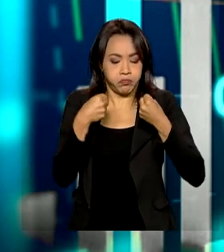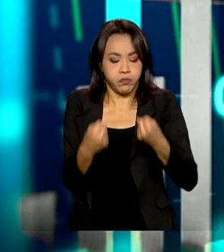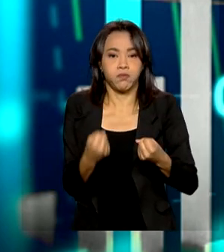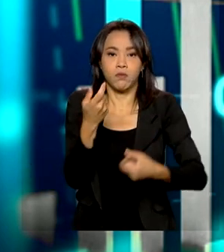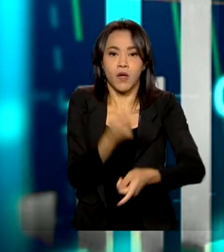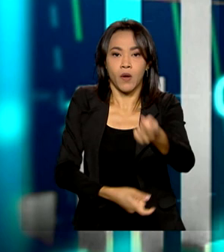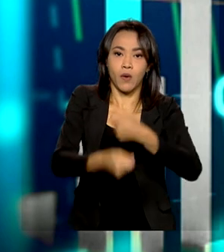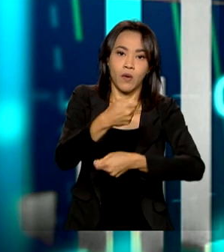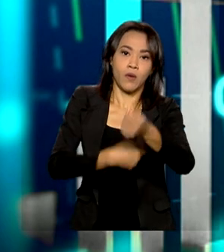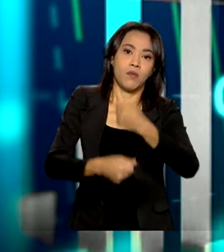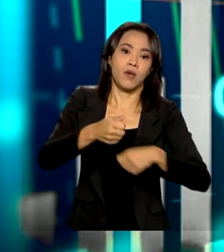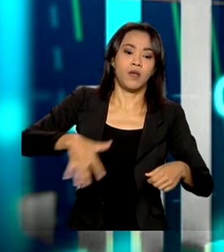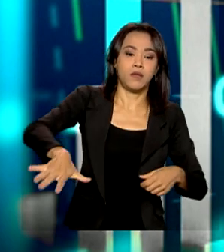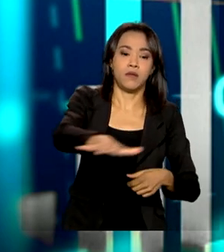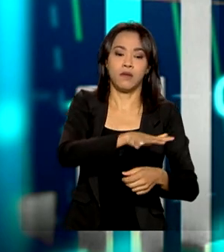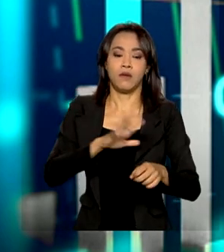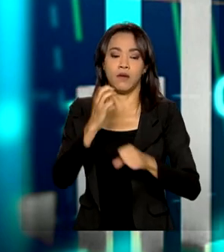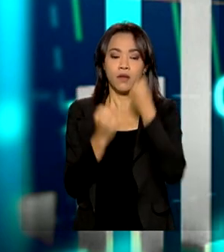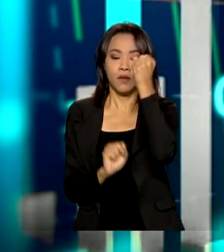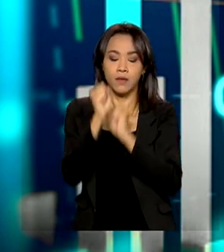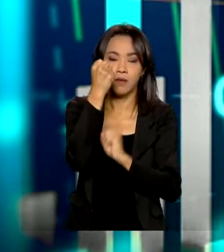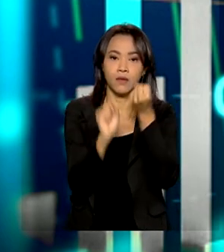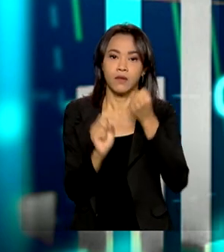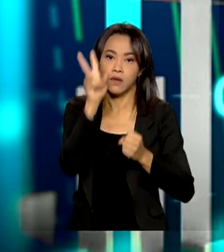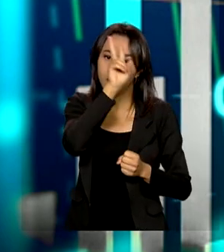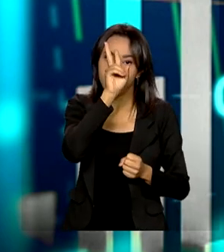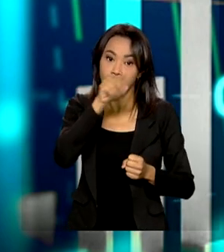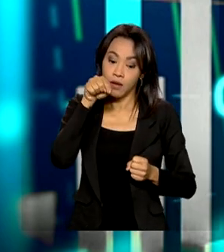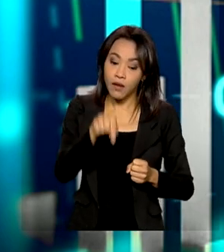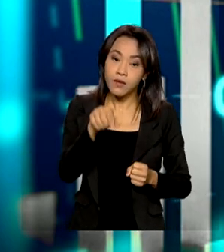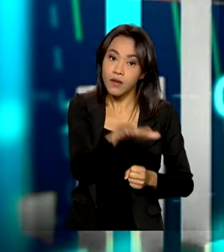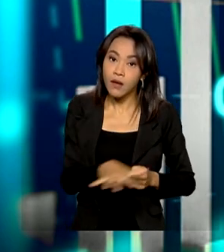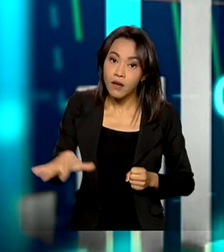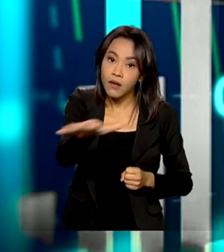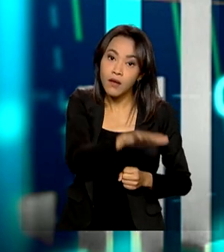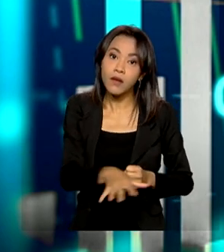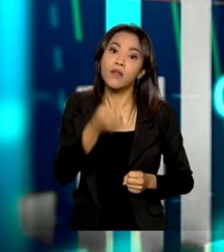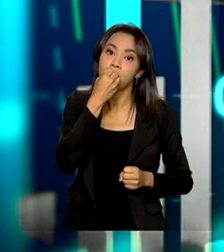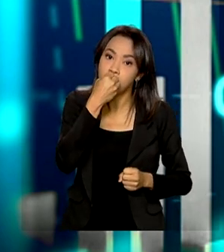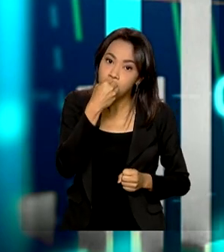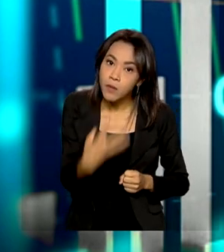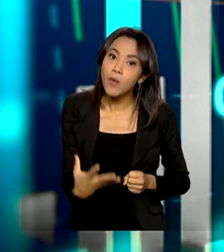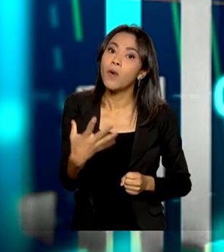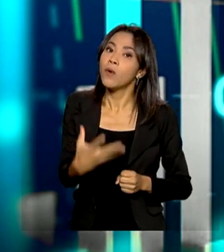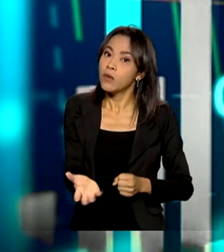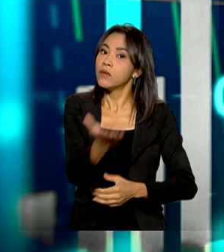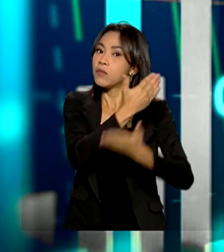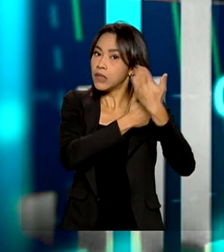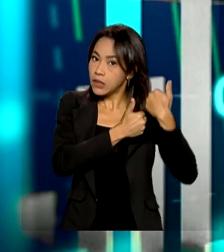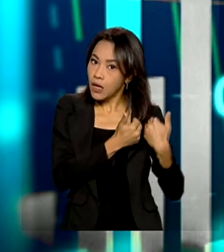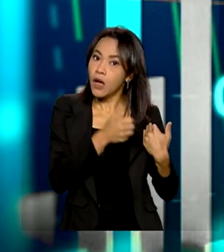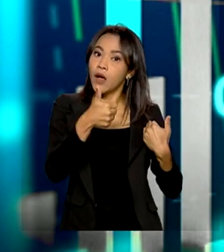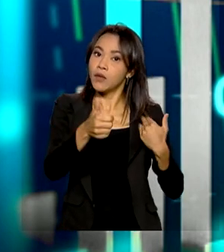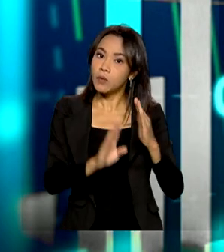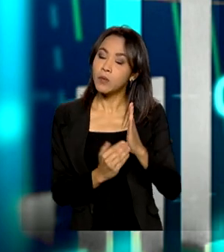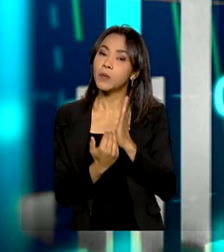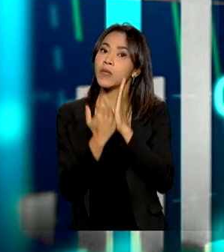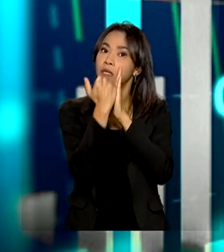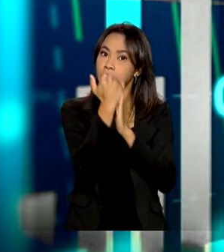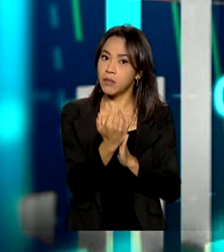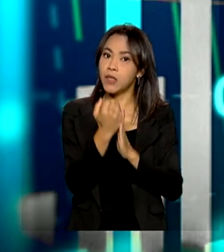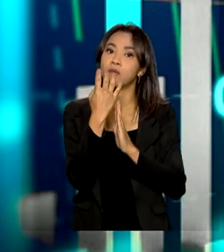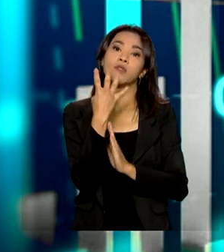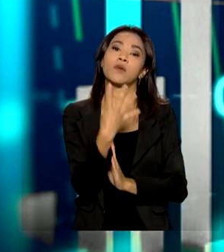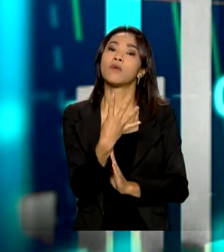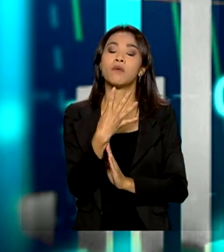também no setor industrial, lembrando que esse setor teve um desempenho muito bom no ano passado, com um crescimento acima do esperado de